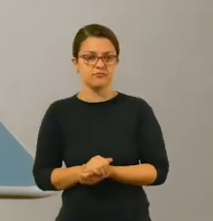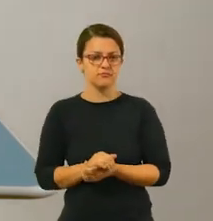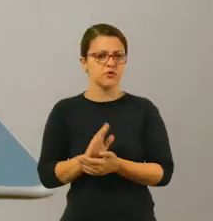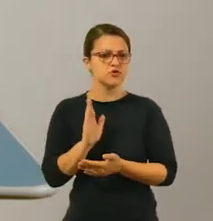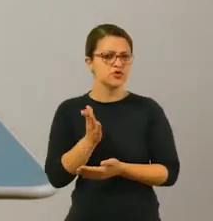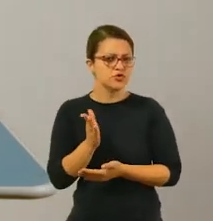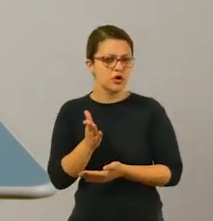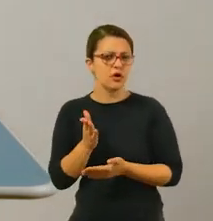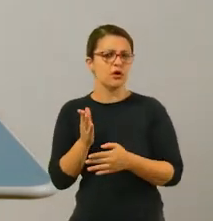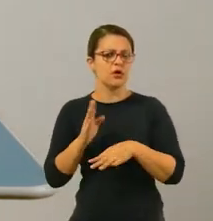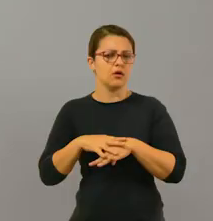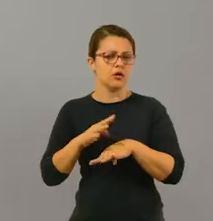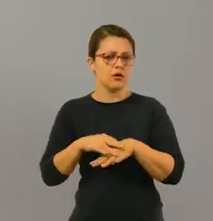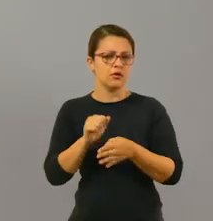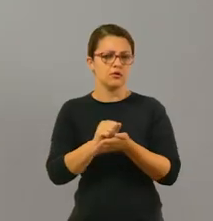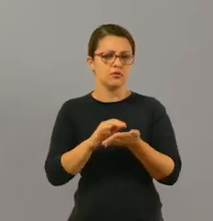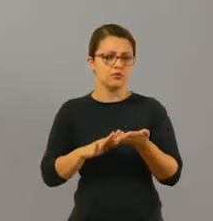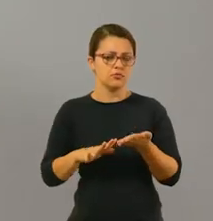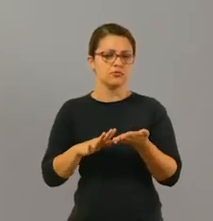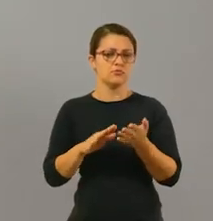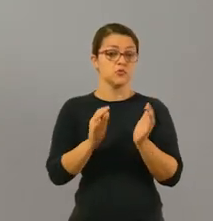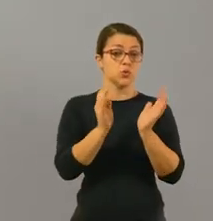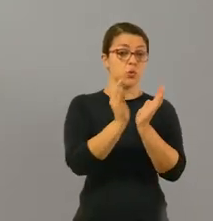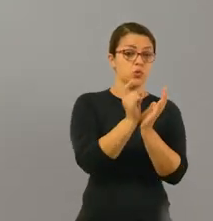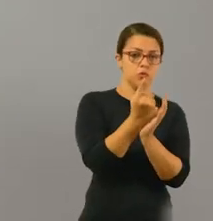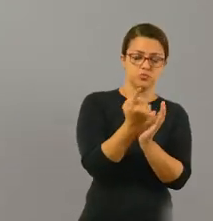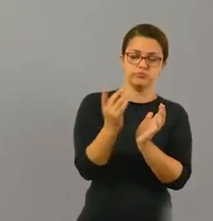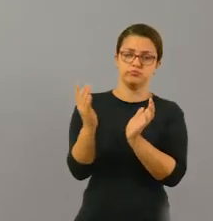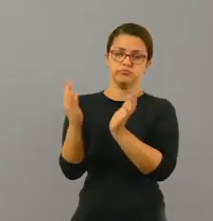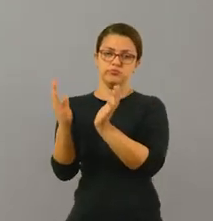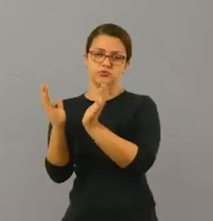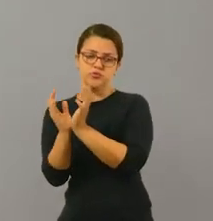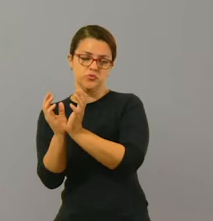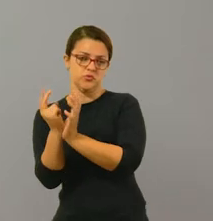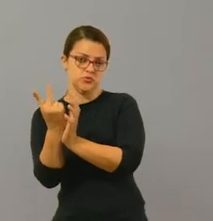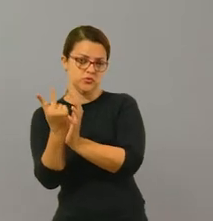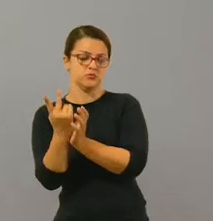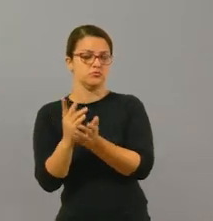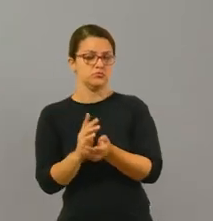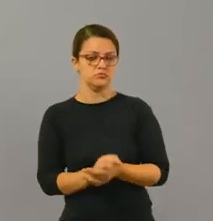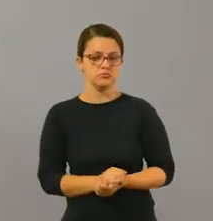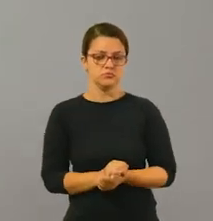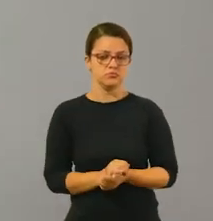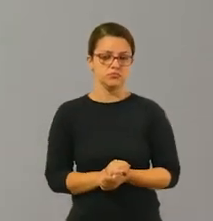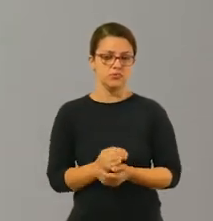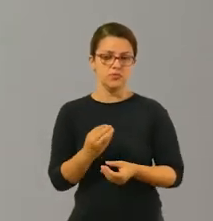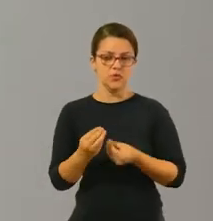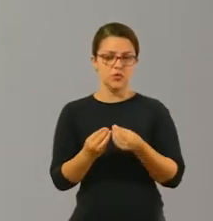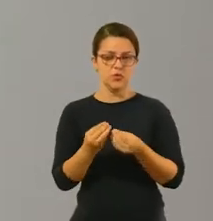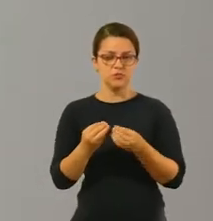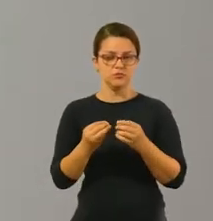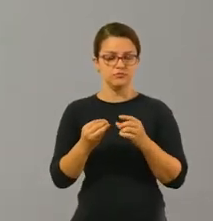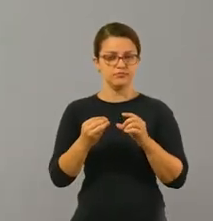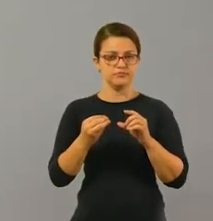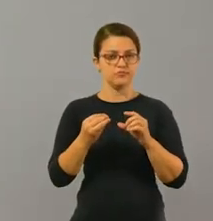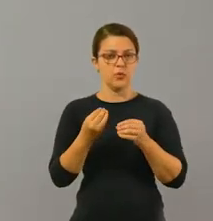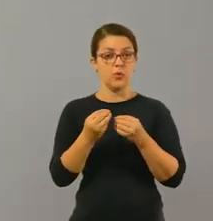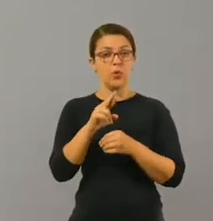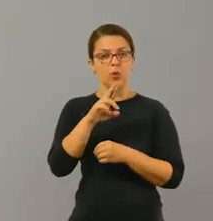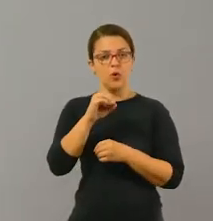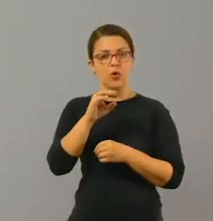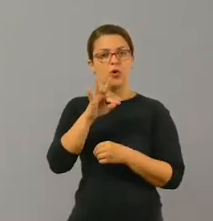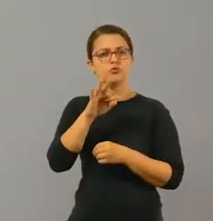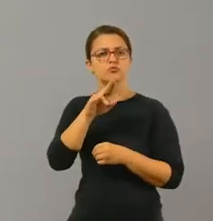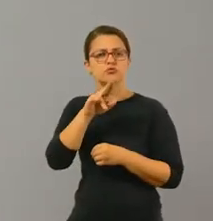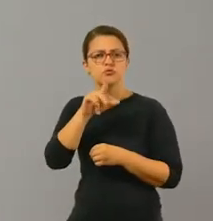Já na disciplina de matemática, essa atividade serve para o termo 1 e o termo 2. Nós vamos trabalhar com os rótulos do produto, que é essa